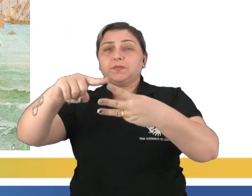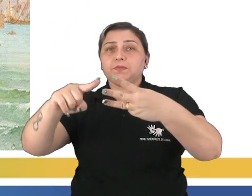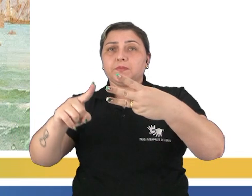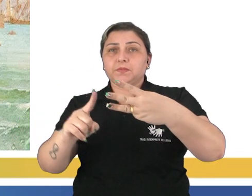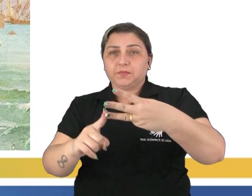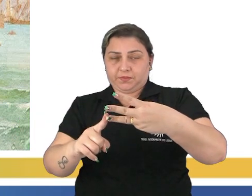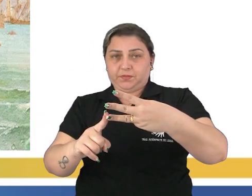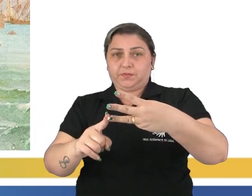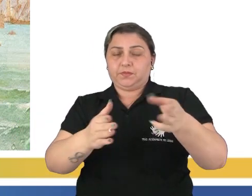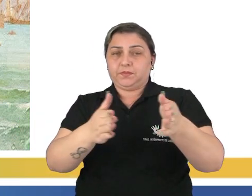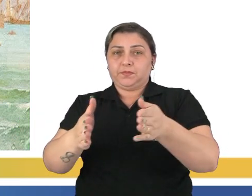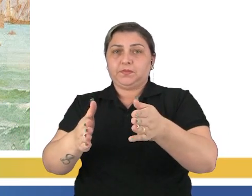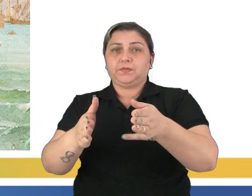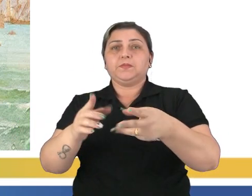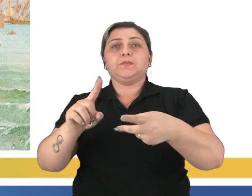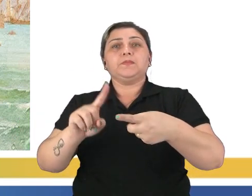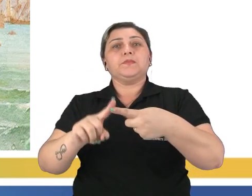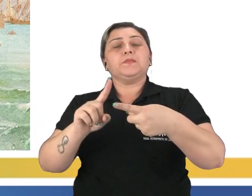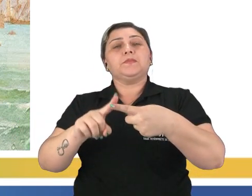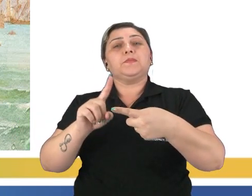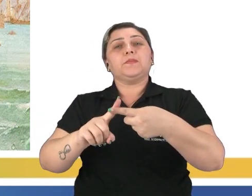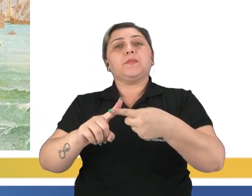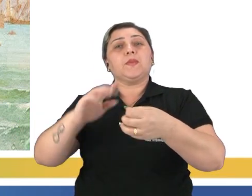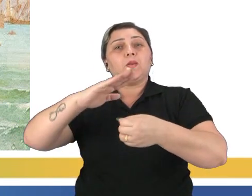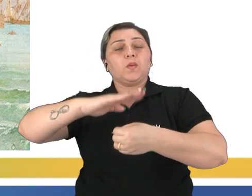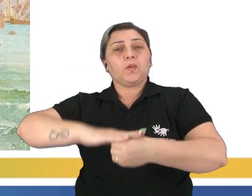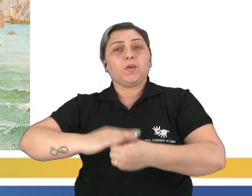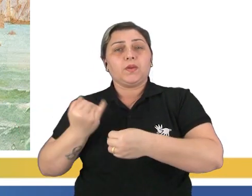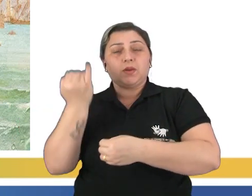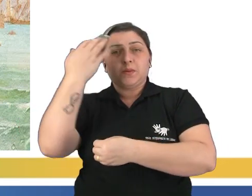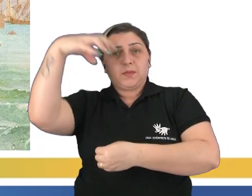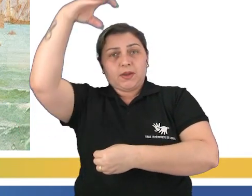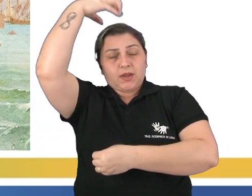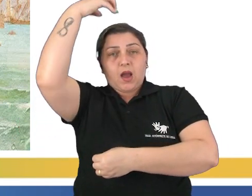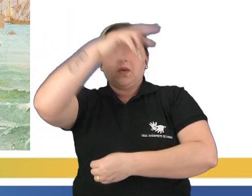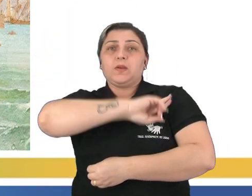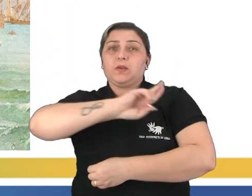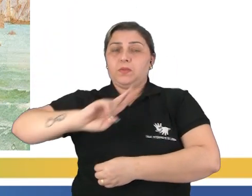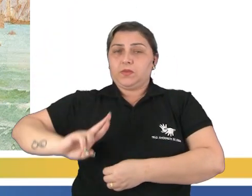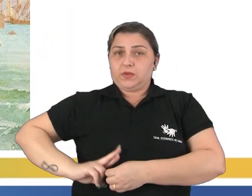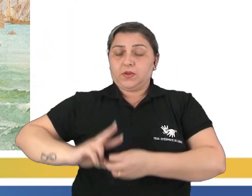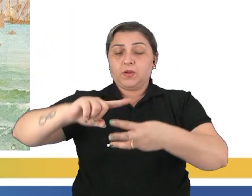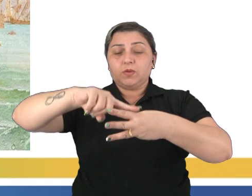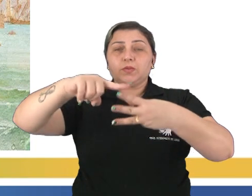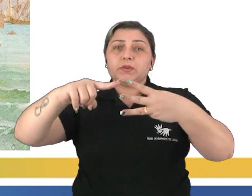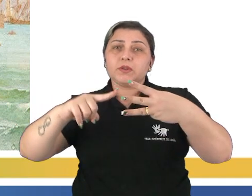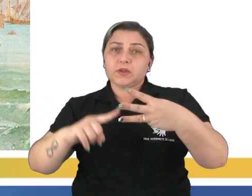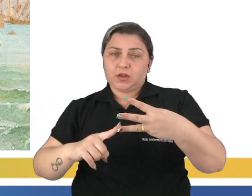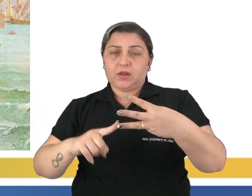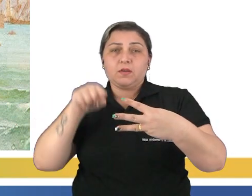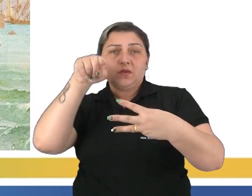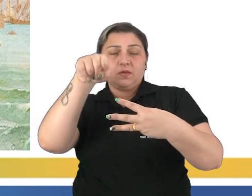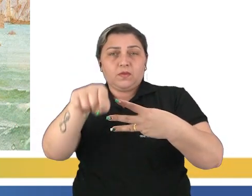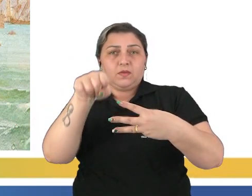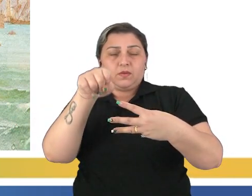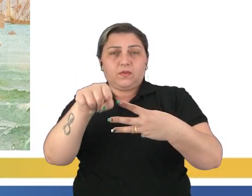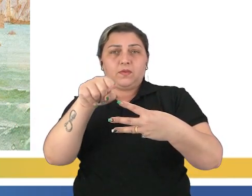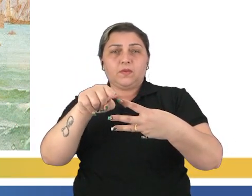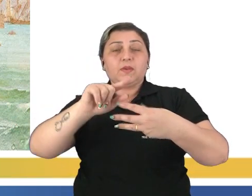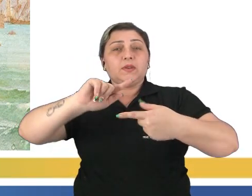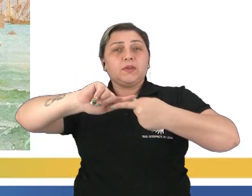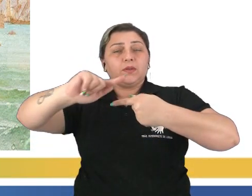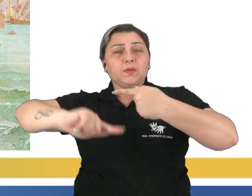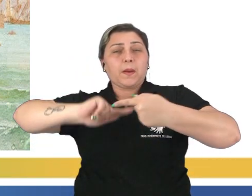períodos principais. Período colonial, imperial e período republicano. Geralmente são os três períodos que quando você dá um Google